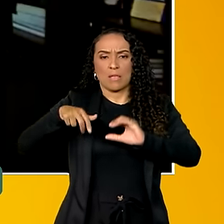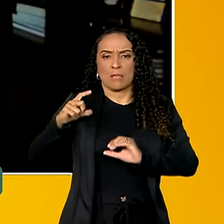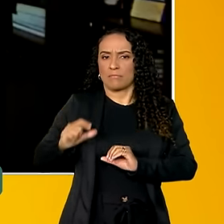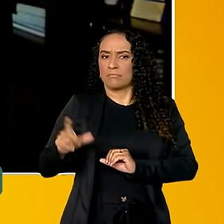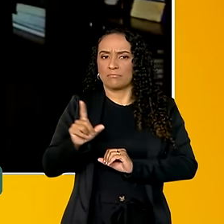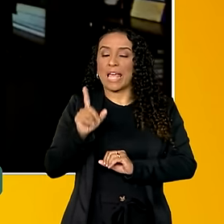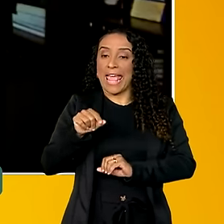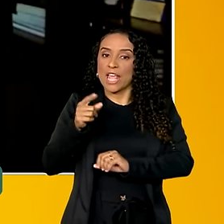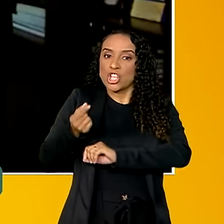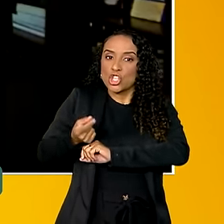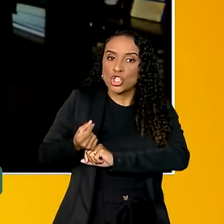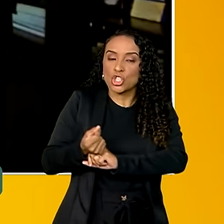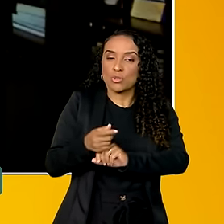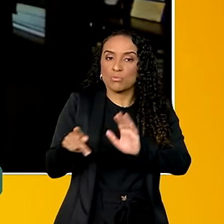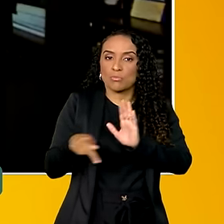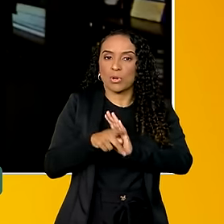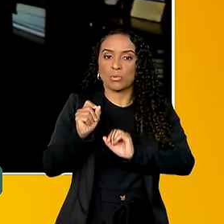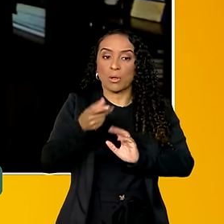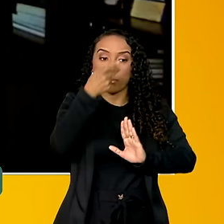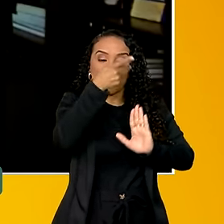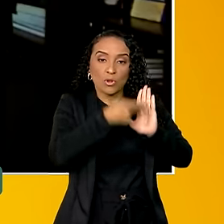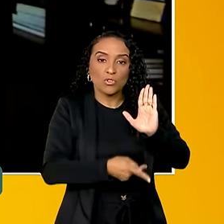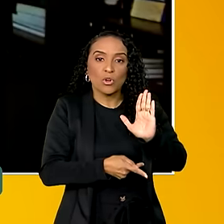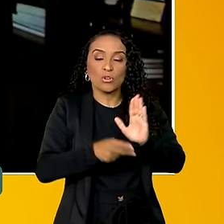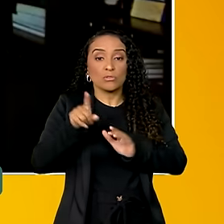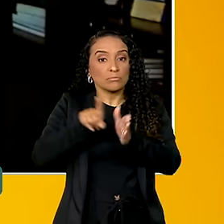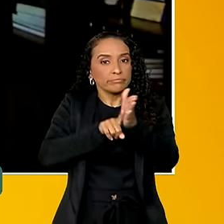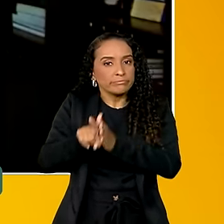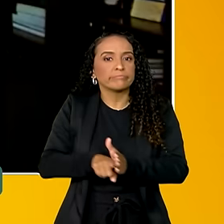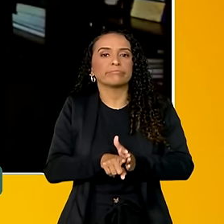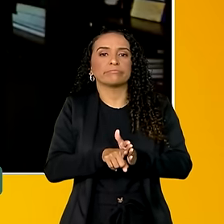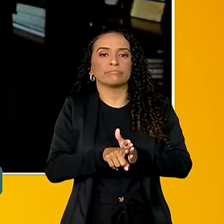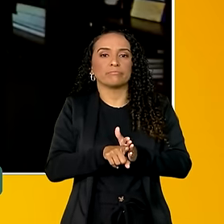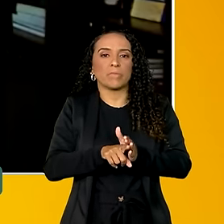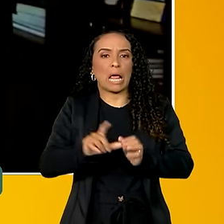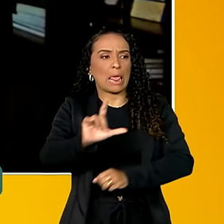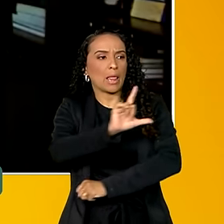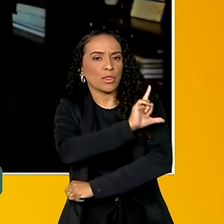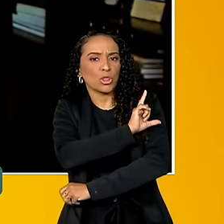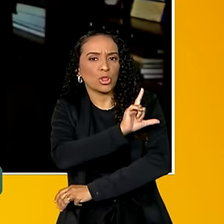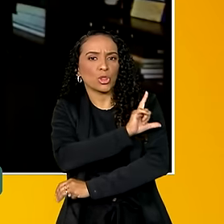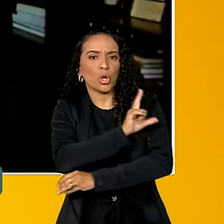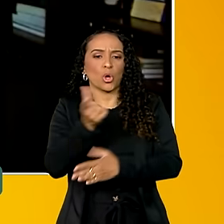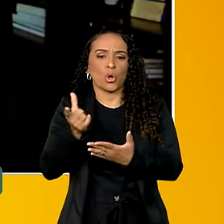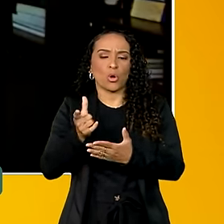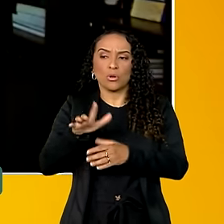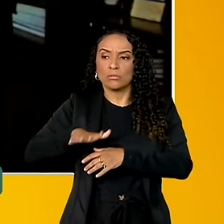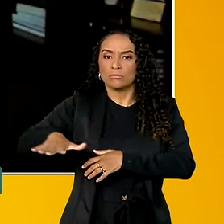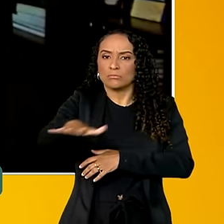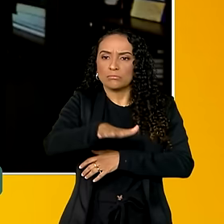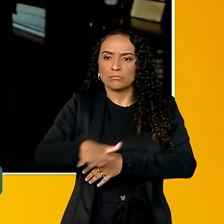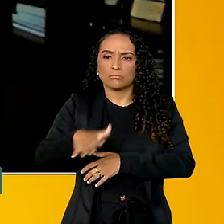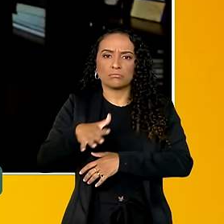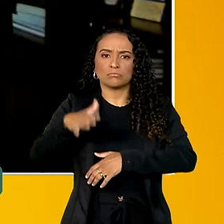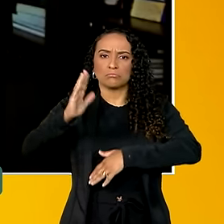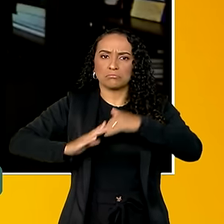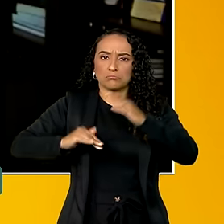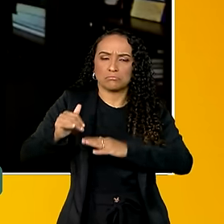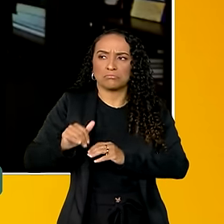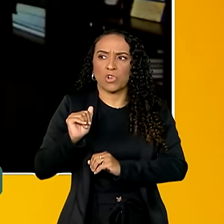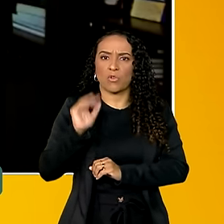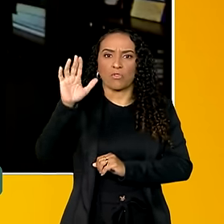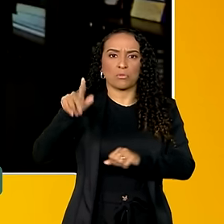São recursos para projetos de pesquisa, para laboratórios, missão em campo, viagens no exterior,